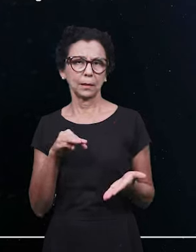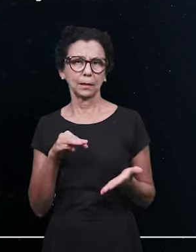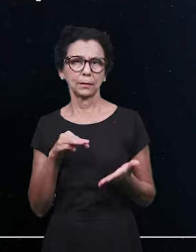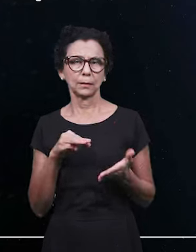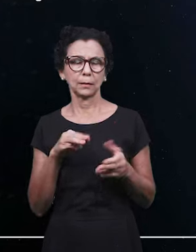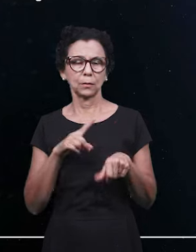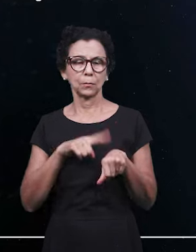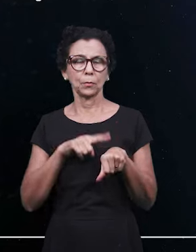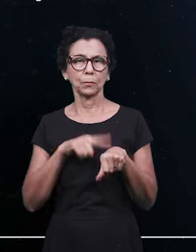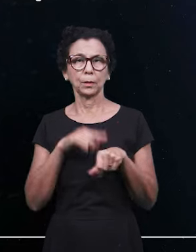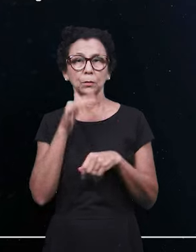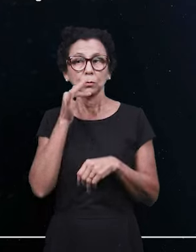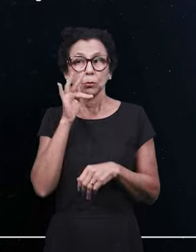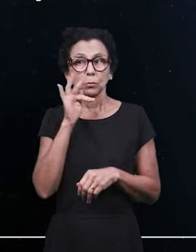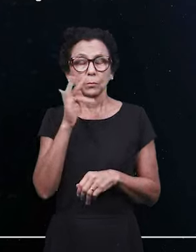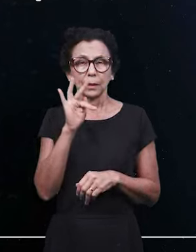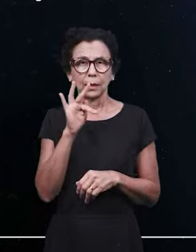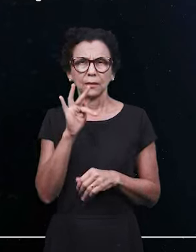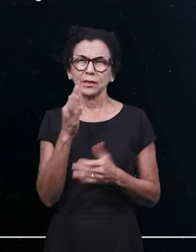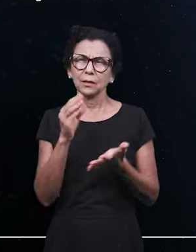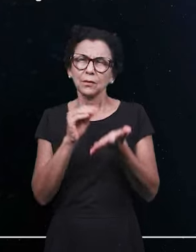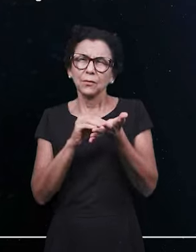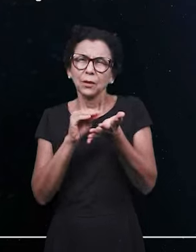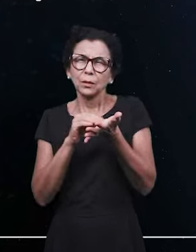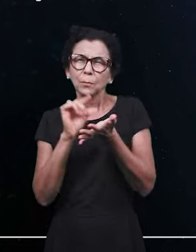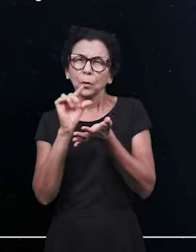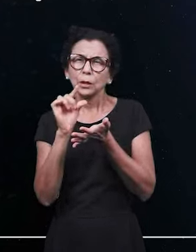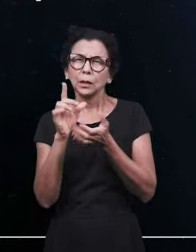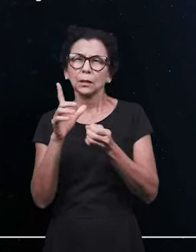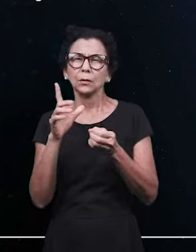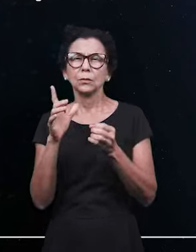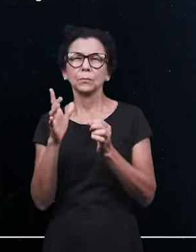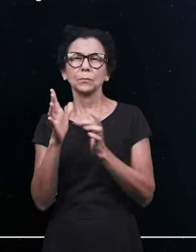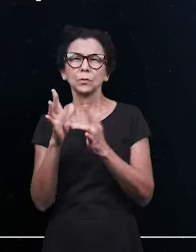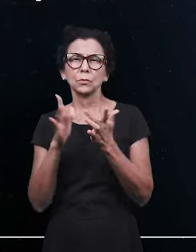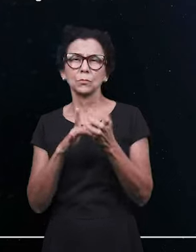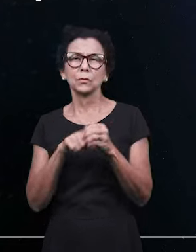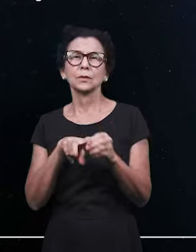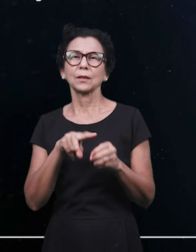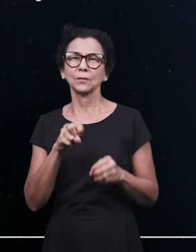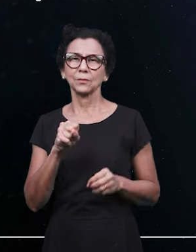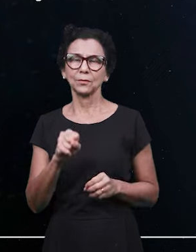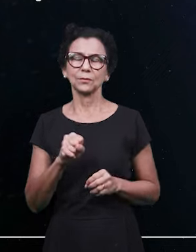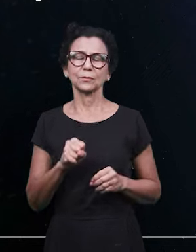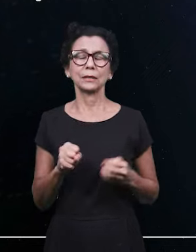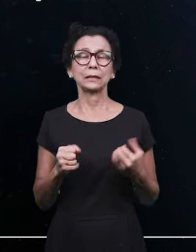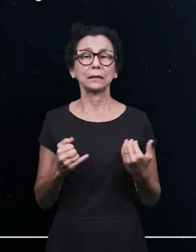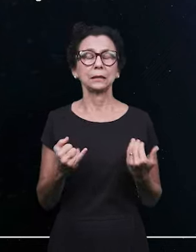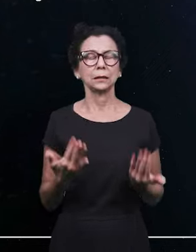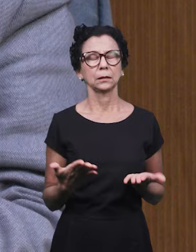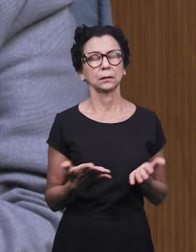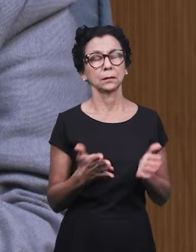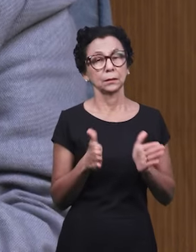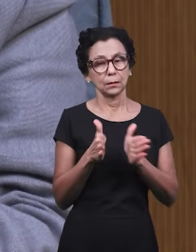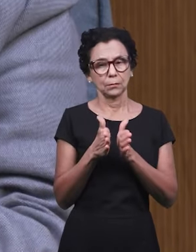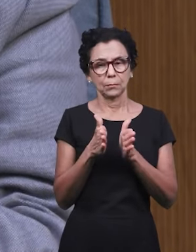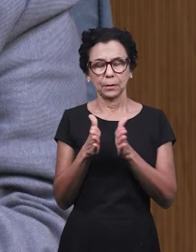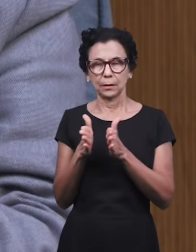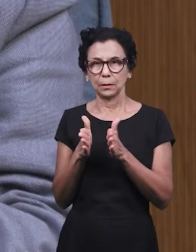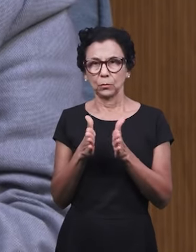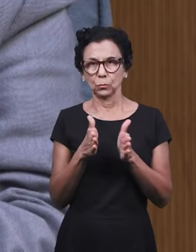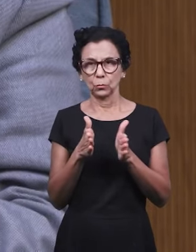didaticamente nós temos abordado muito esse